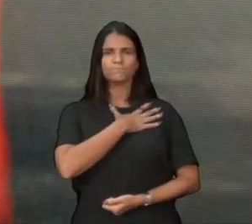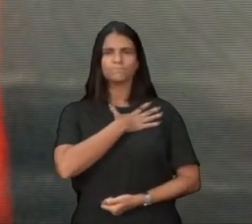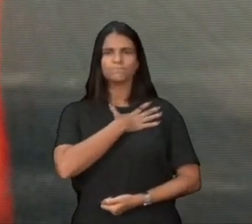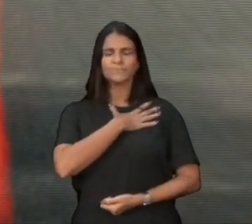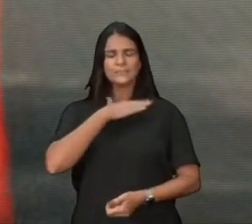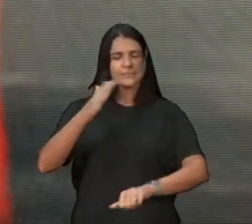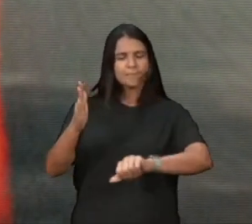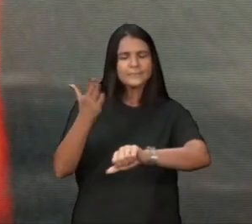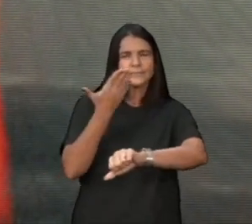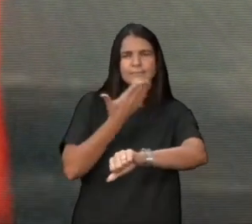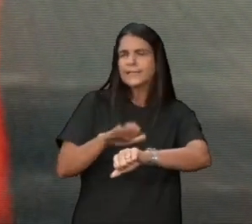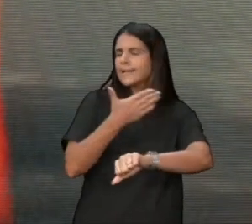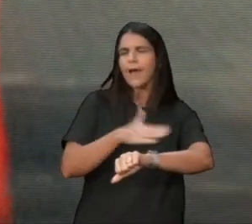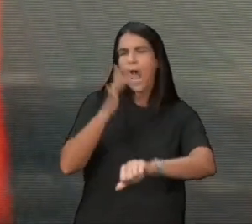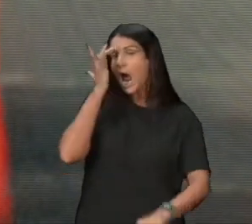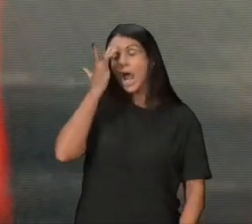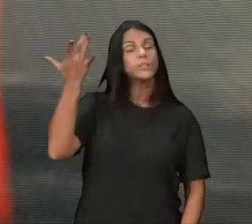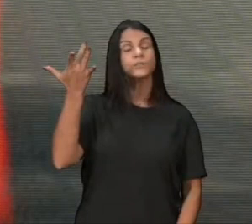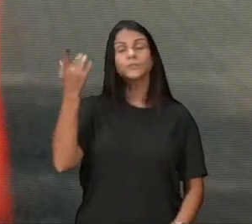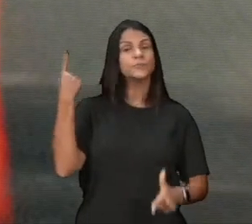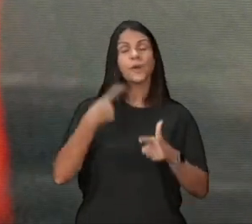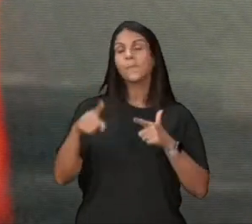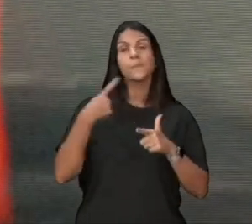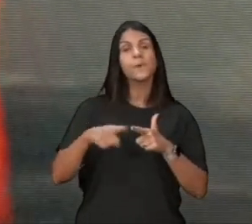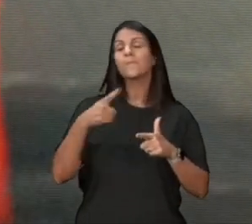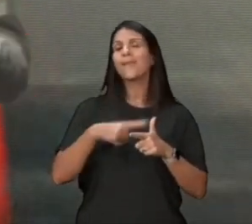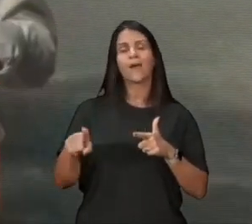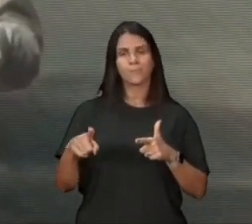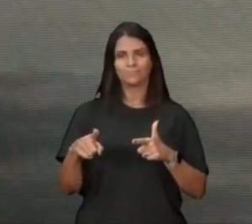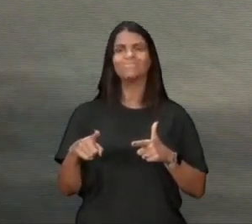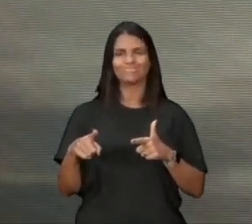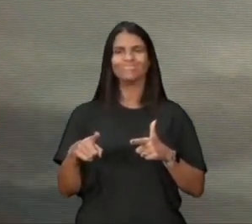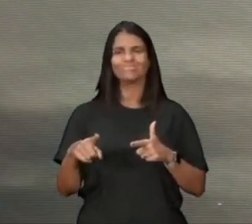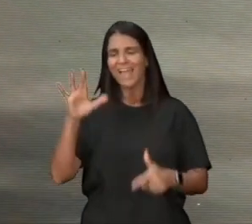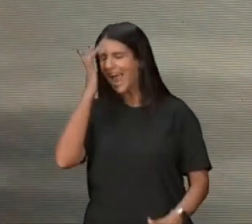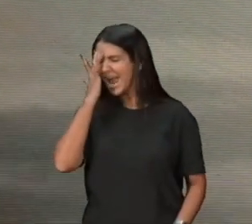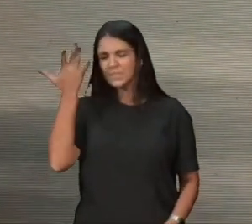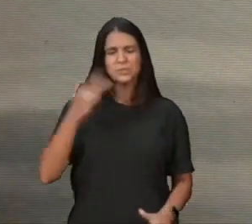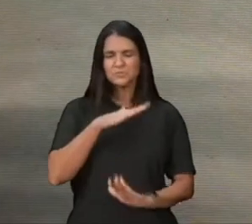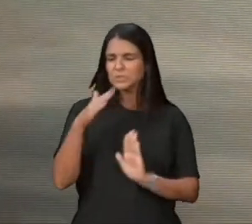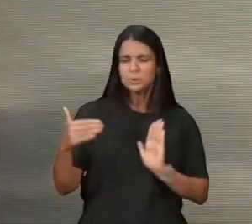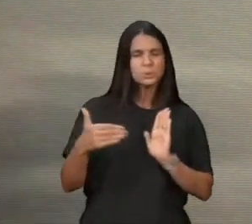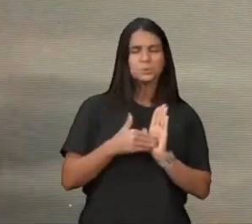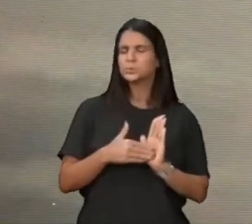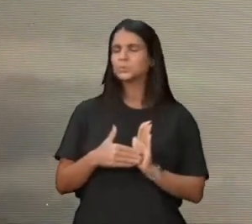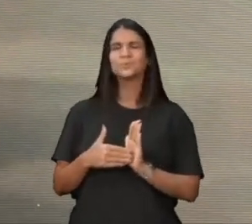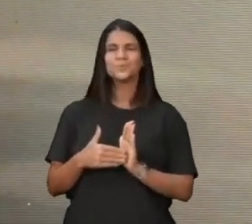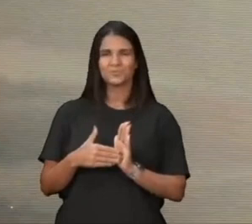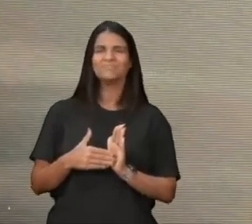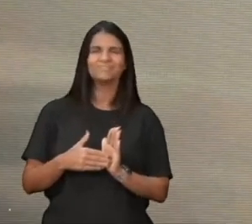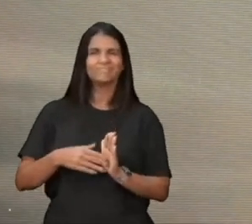treinado para ser, um cara capaz, de bater, e descobrir